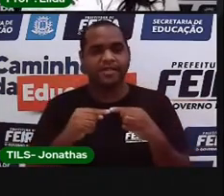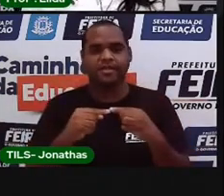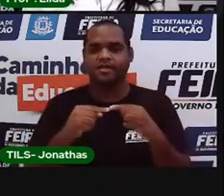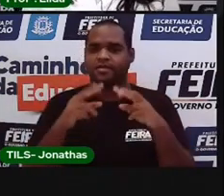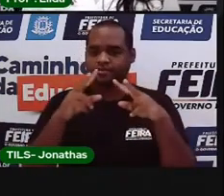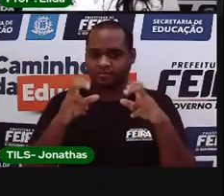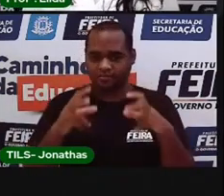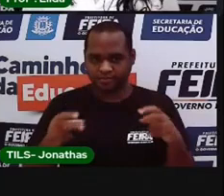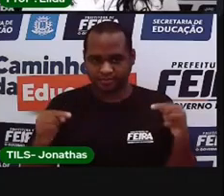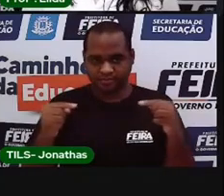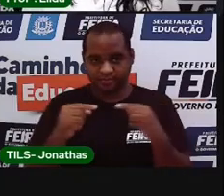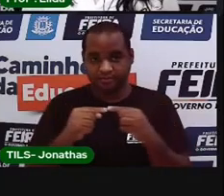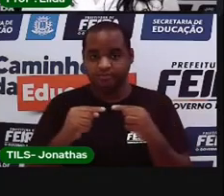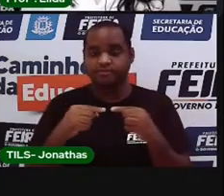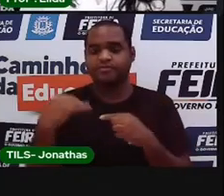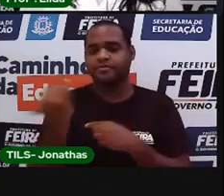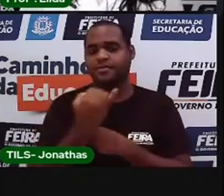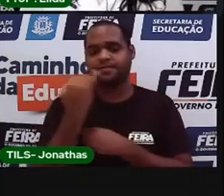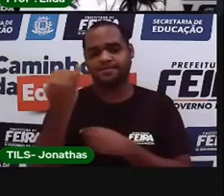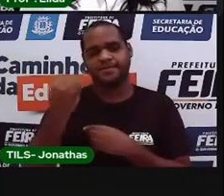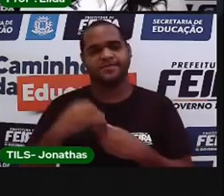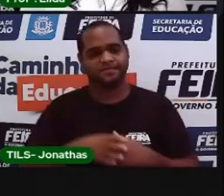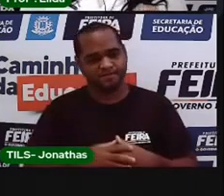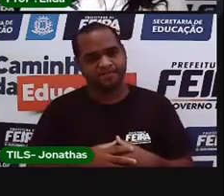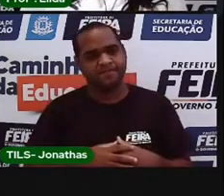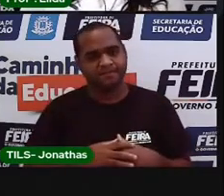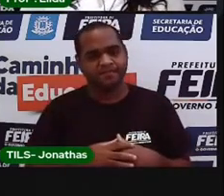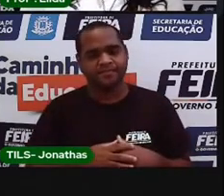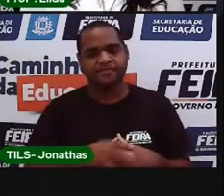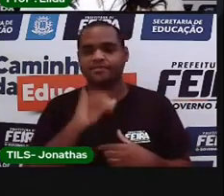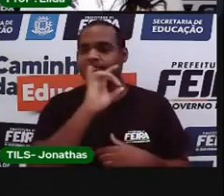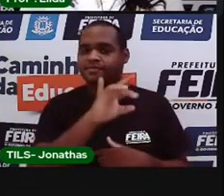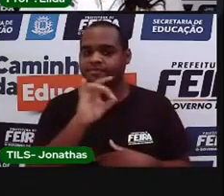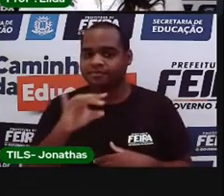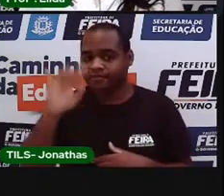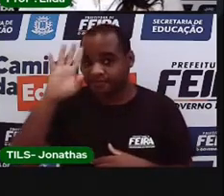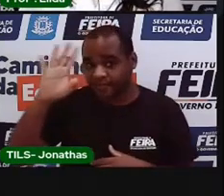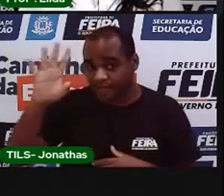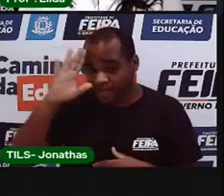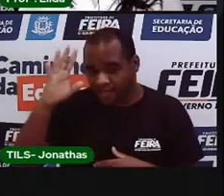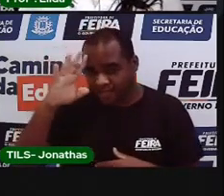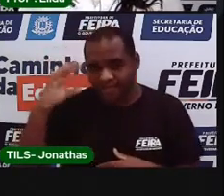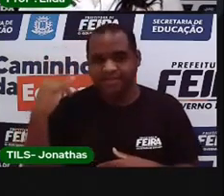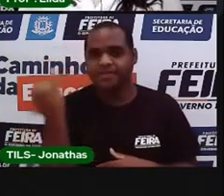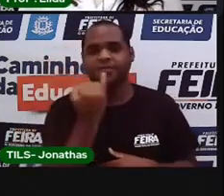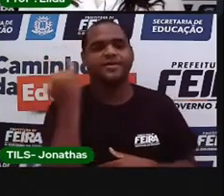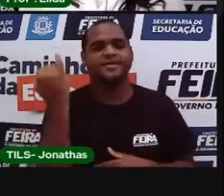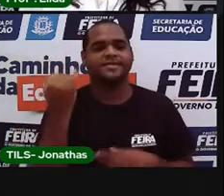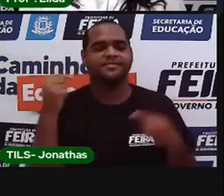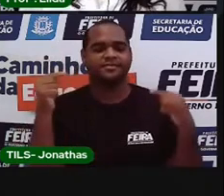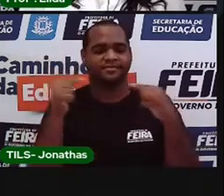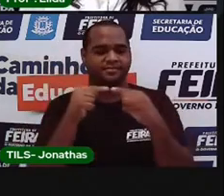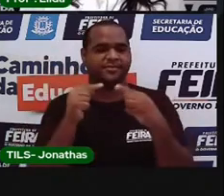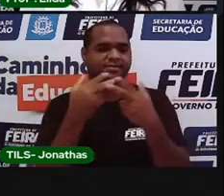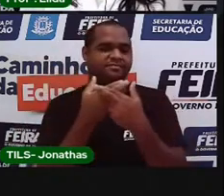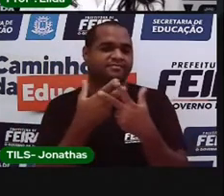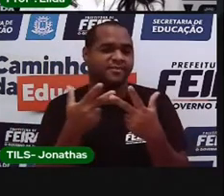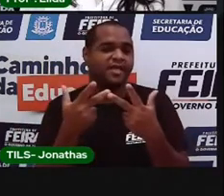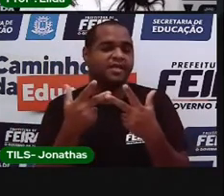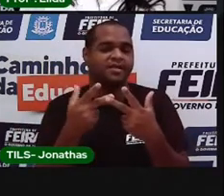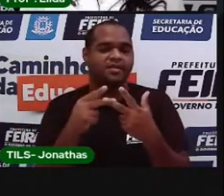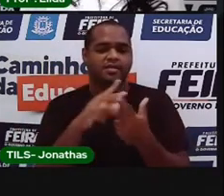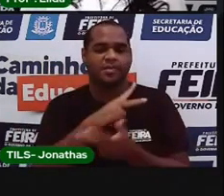bem claro e objetivo. E ele tem características muito importantes e muito